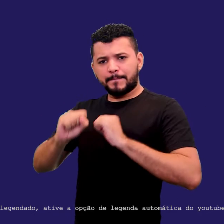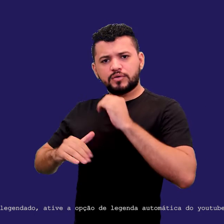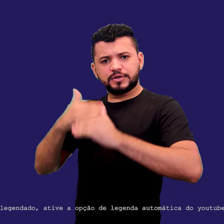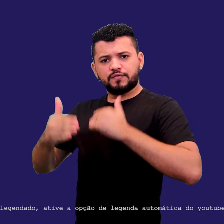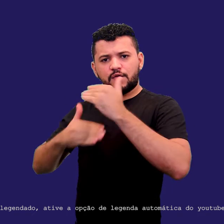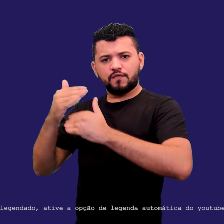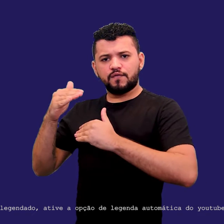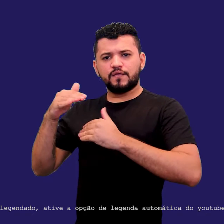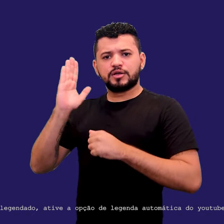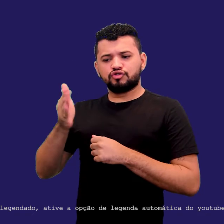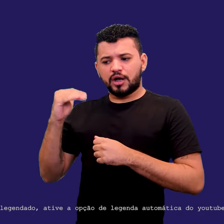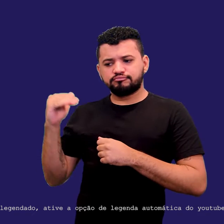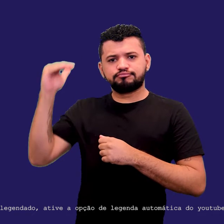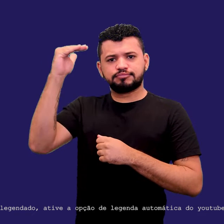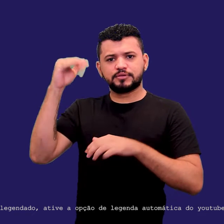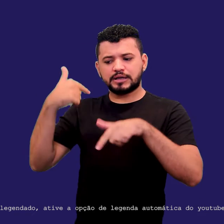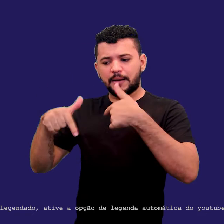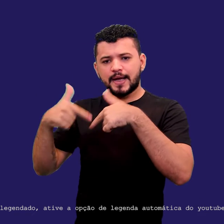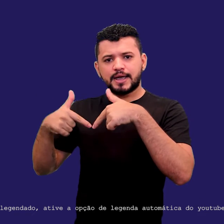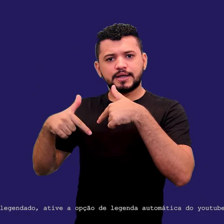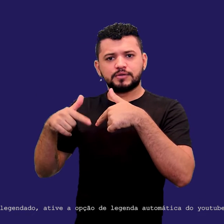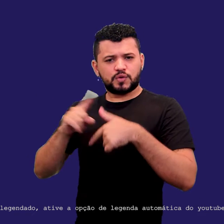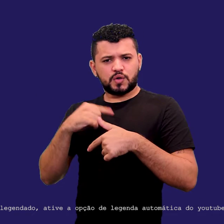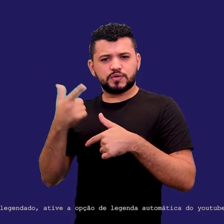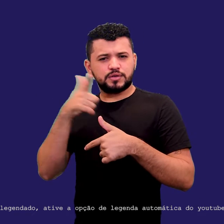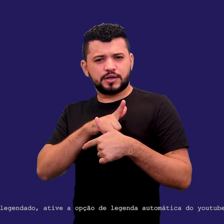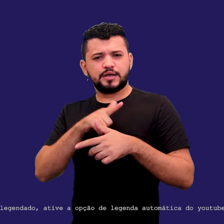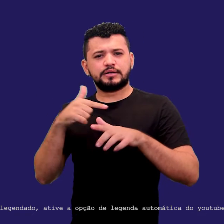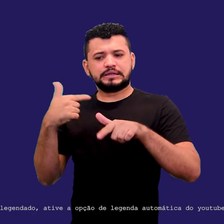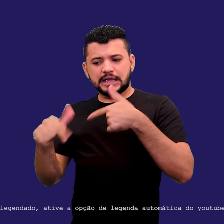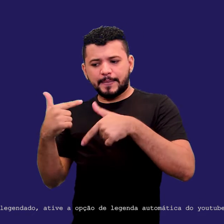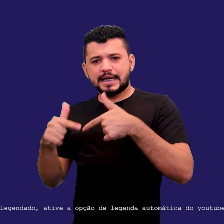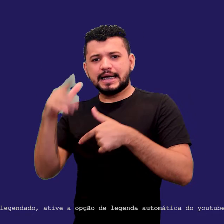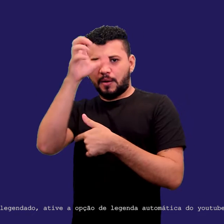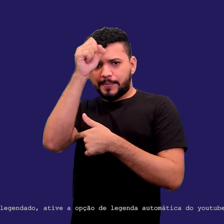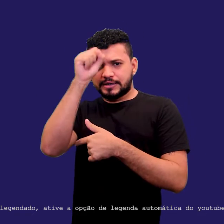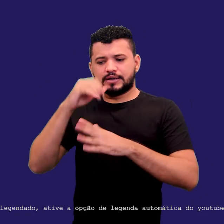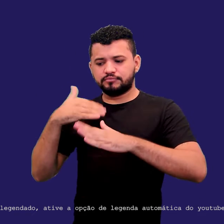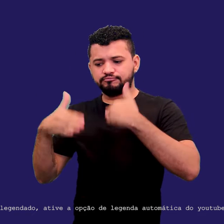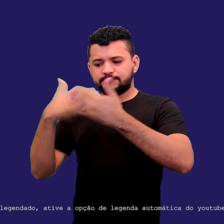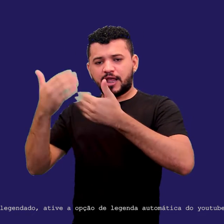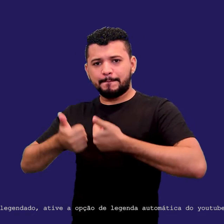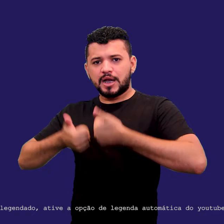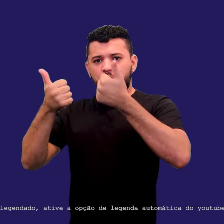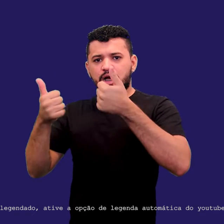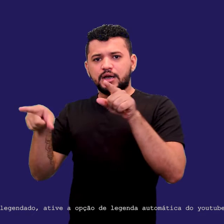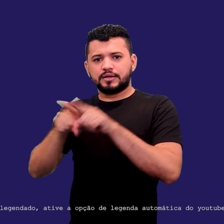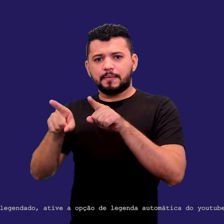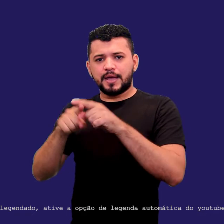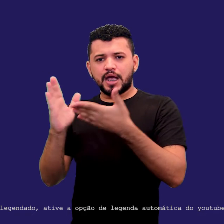já no mercado de trabalho, a gente consegue ir trabalhando essas habilidades e melhorando alguns aspectos nossos?